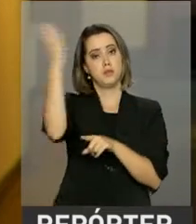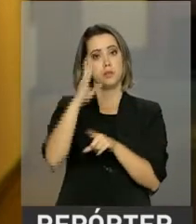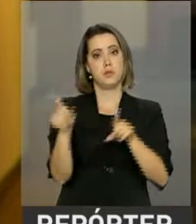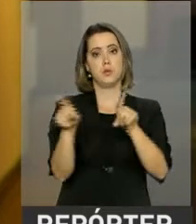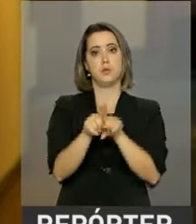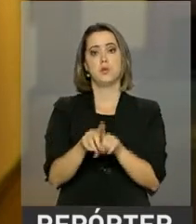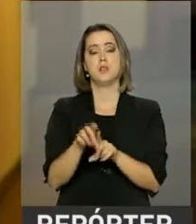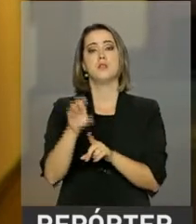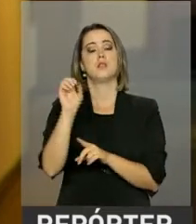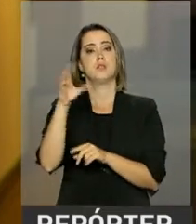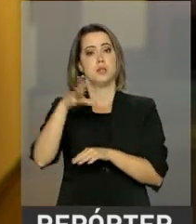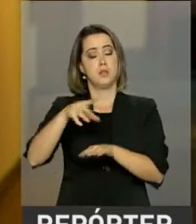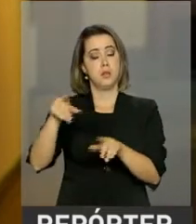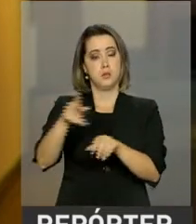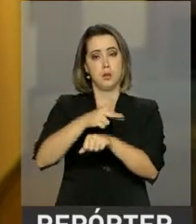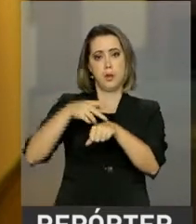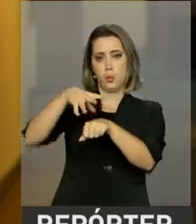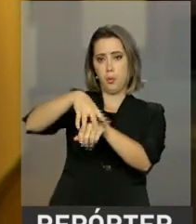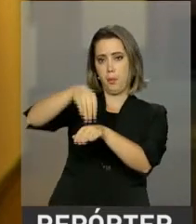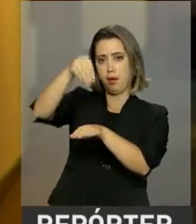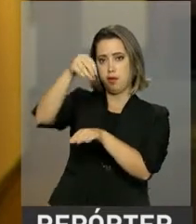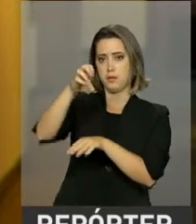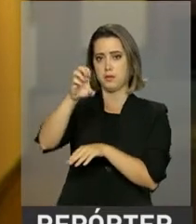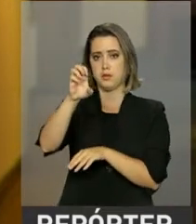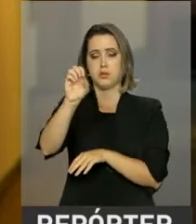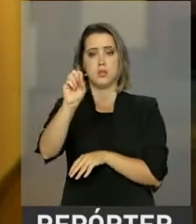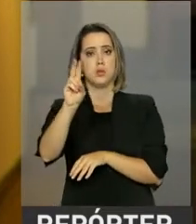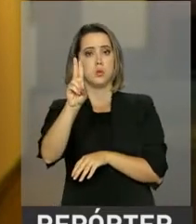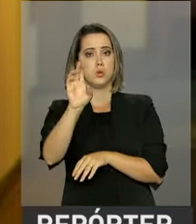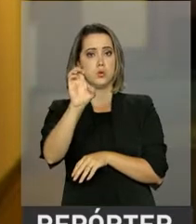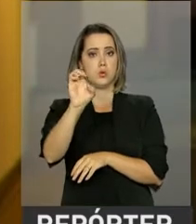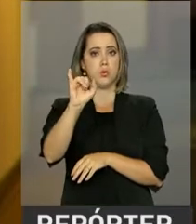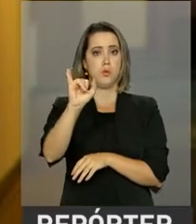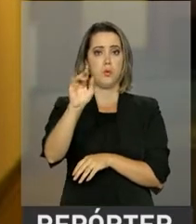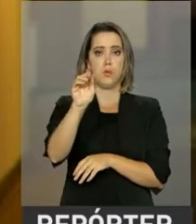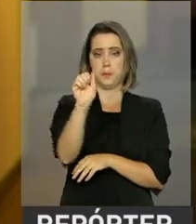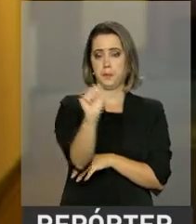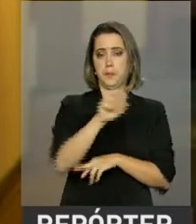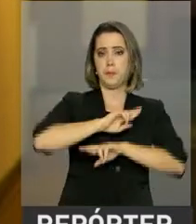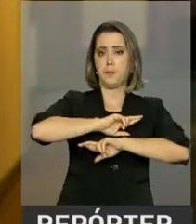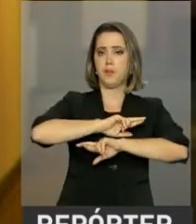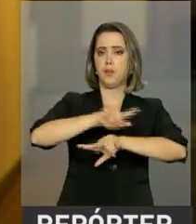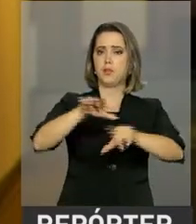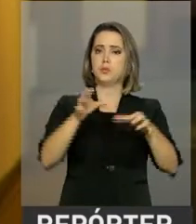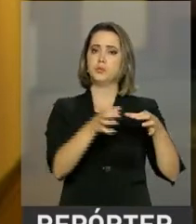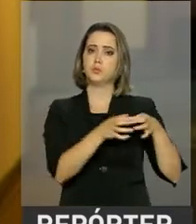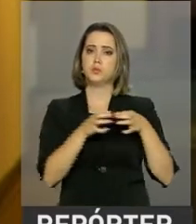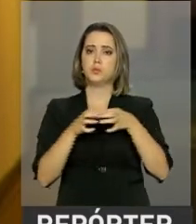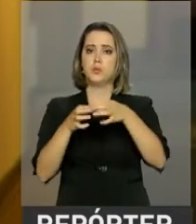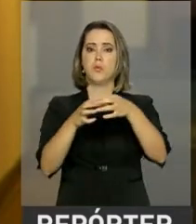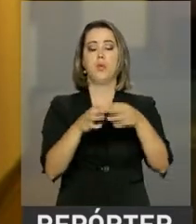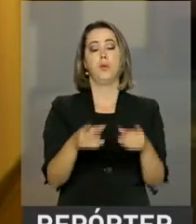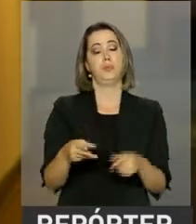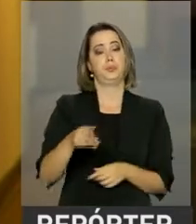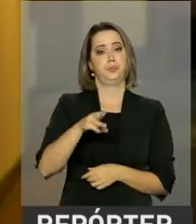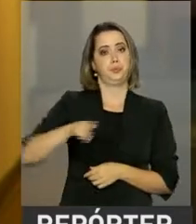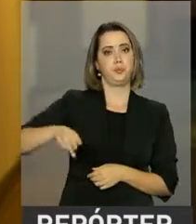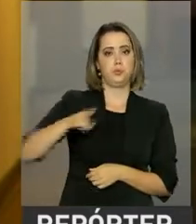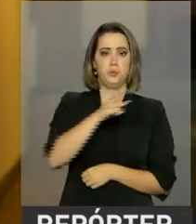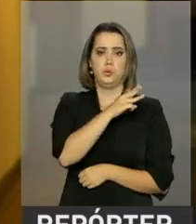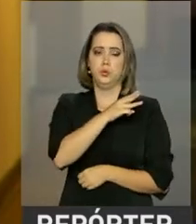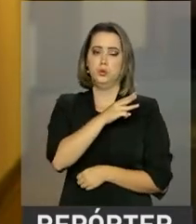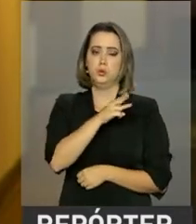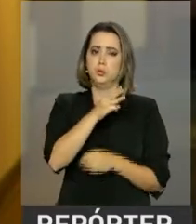além de representantes dos Ministérios da Ciência, Tecnologia, Inovação e Indústria e também das Relações Exteriores dos dois países